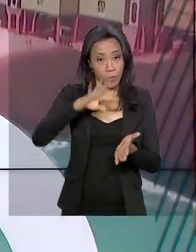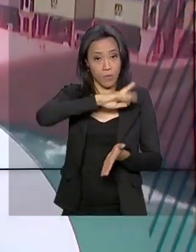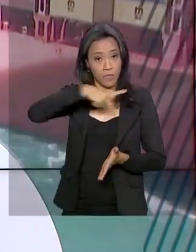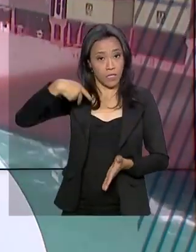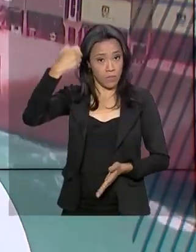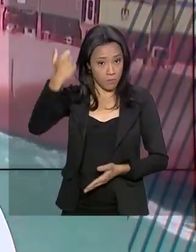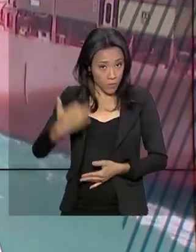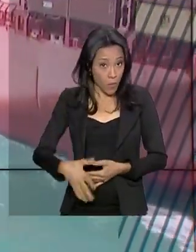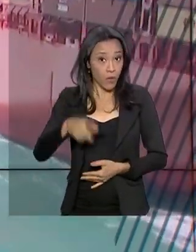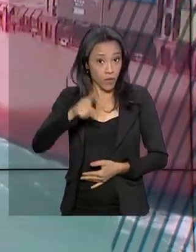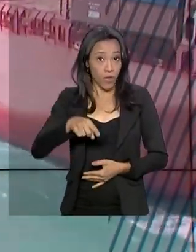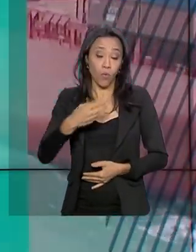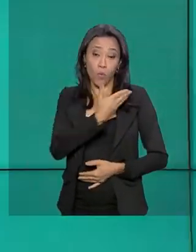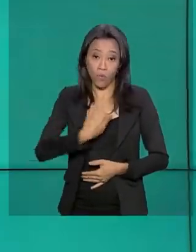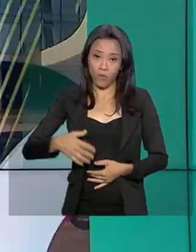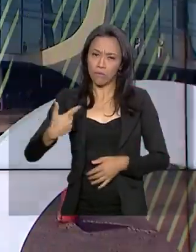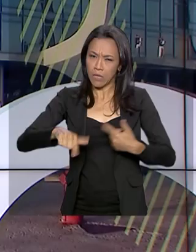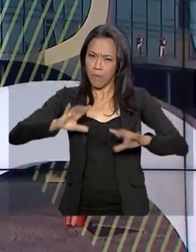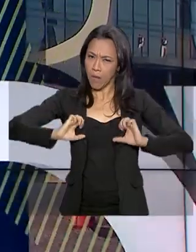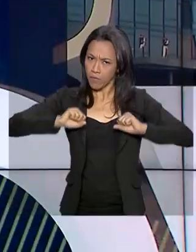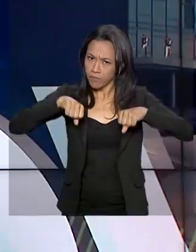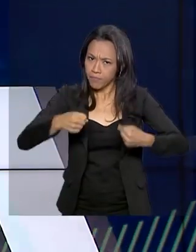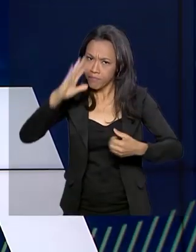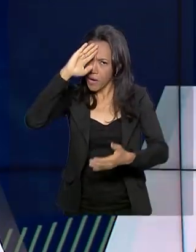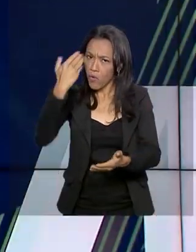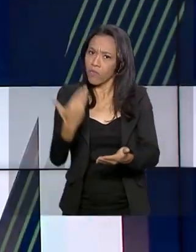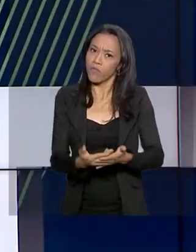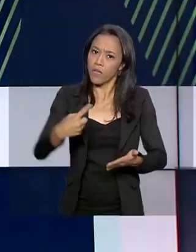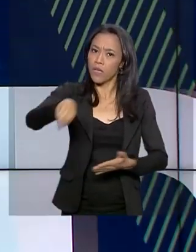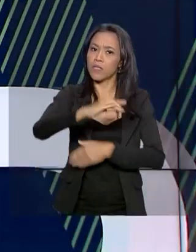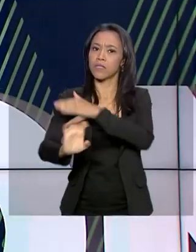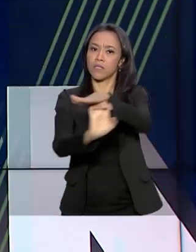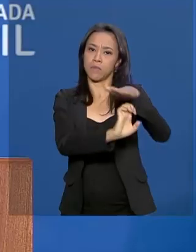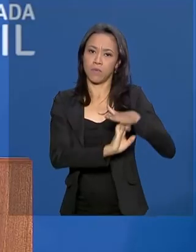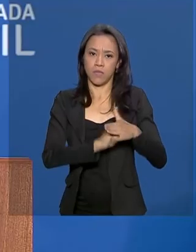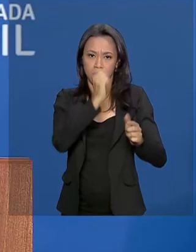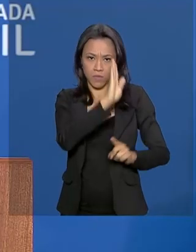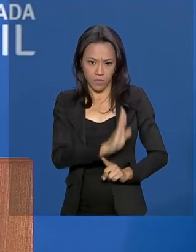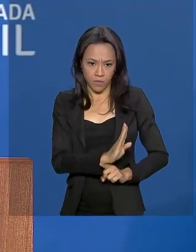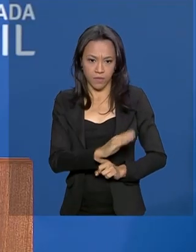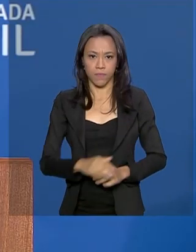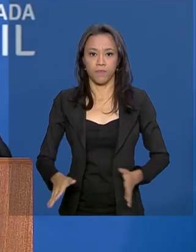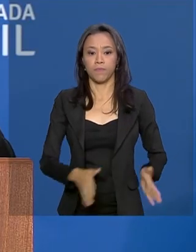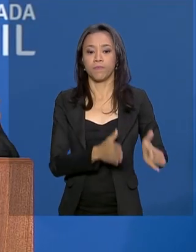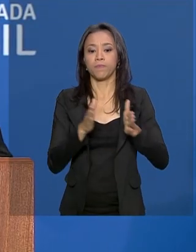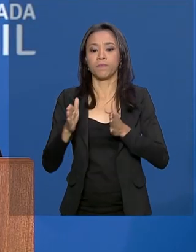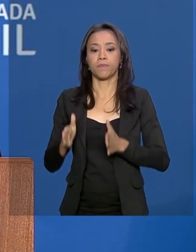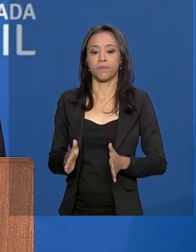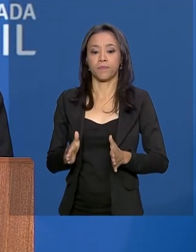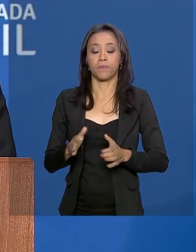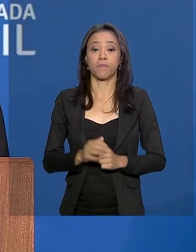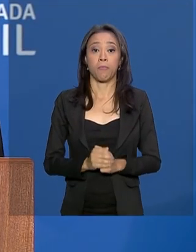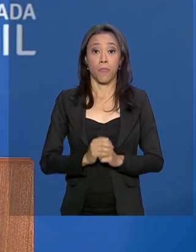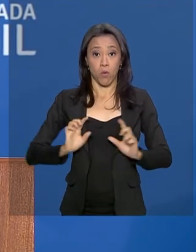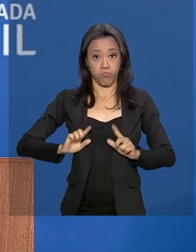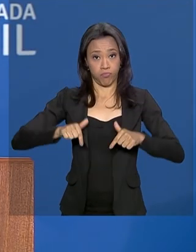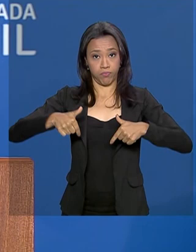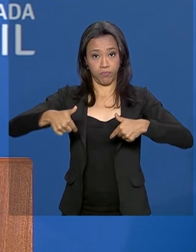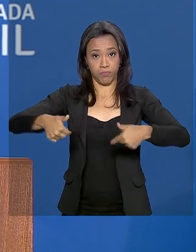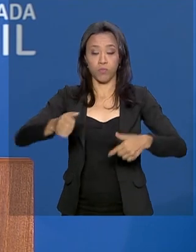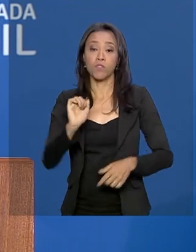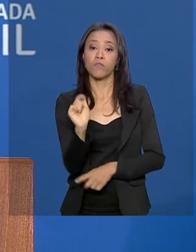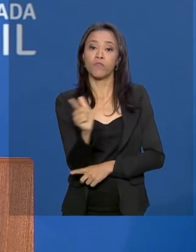trabalha para recuperar a confiança dos investidores no Brasil. As ações dos 22 ministros